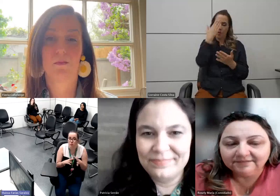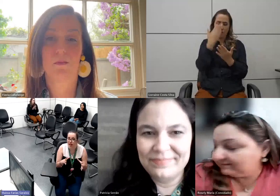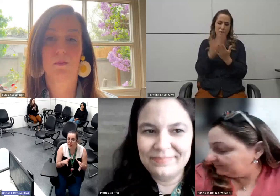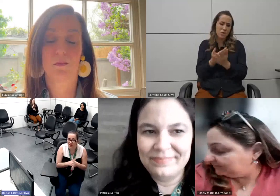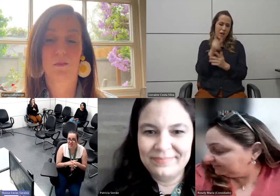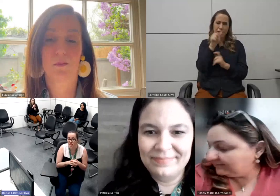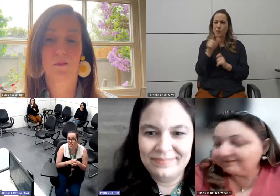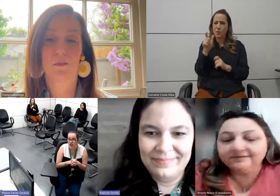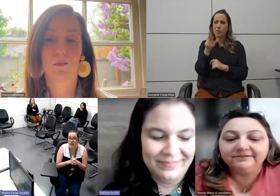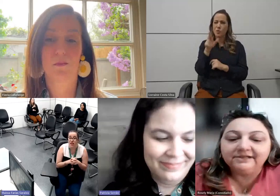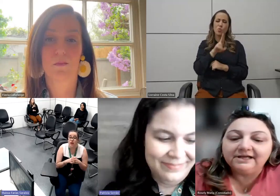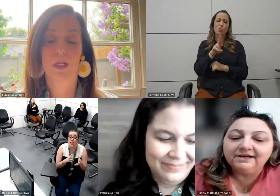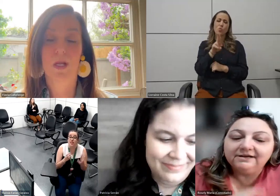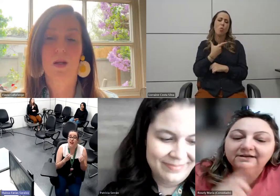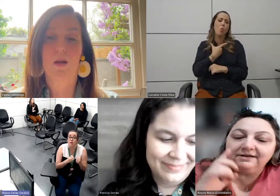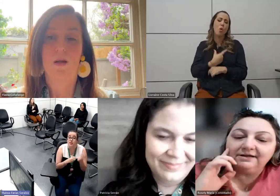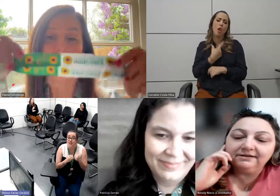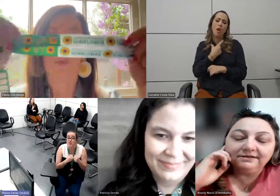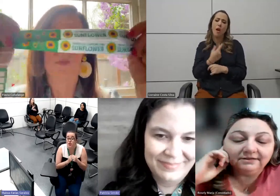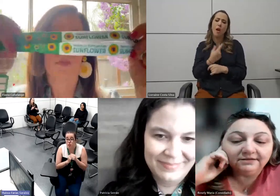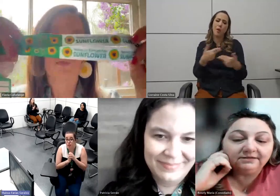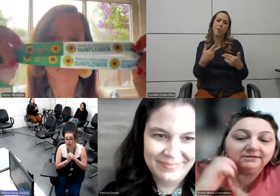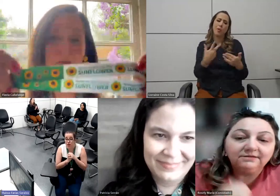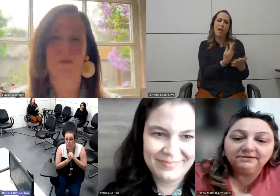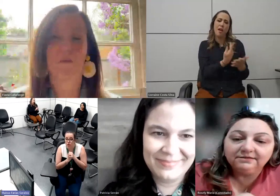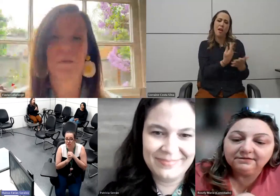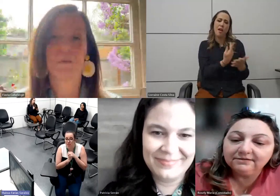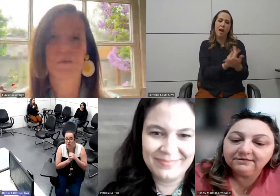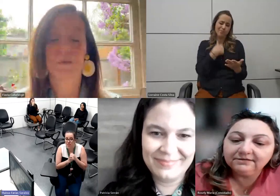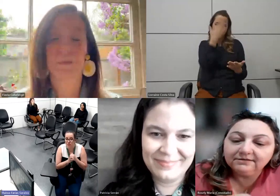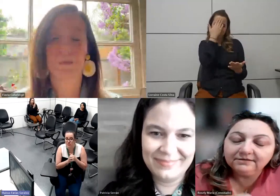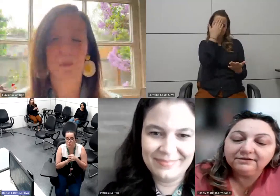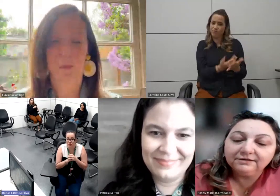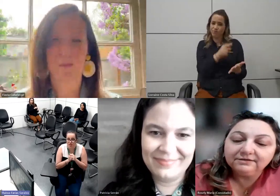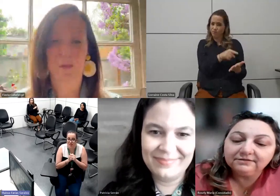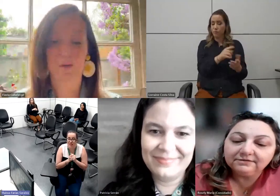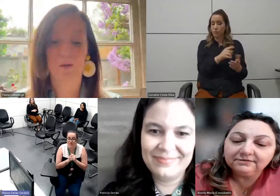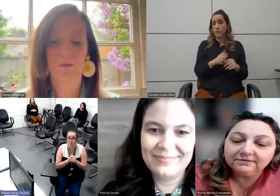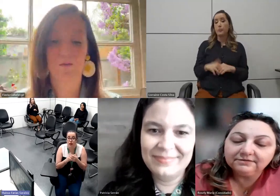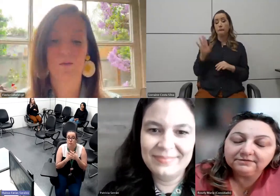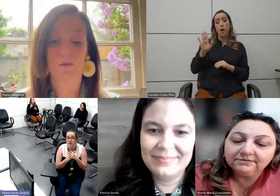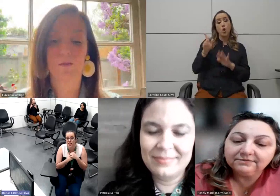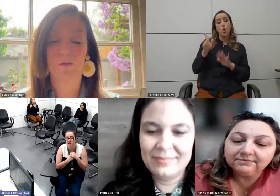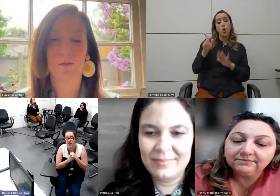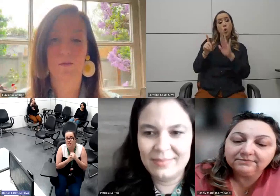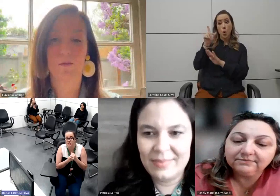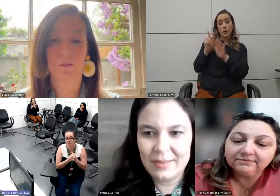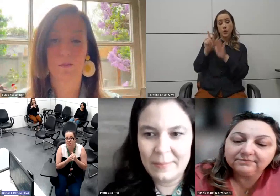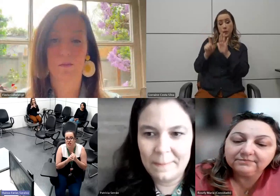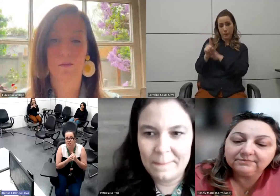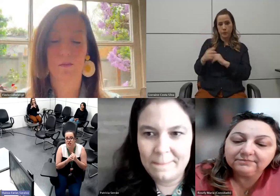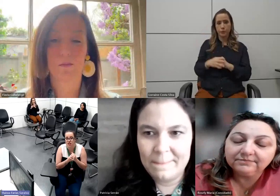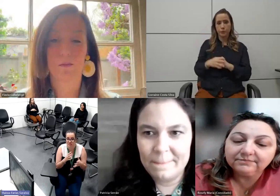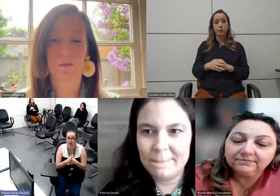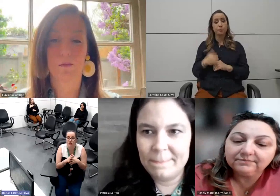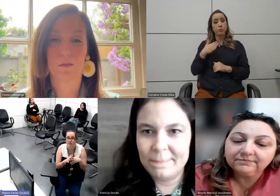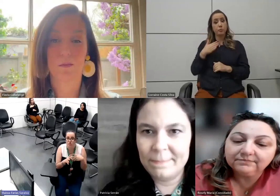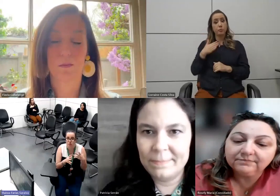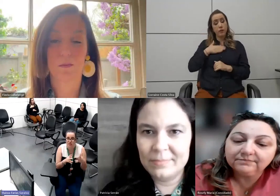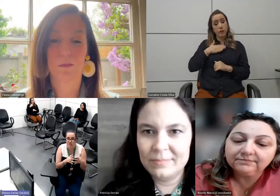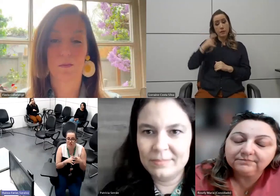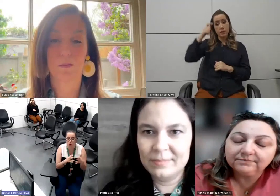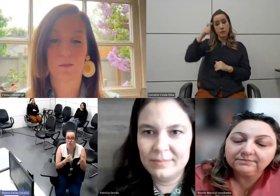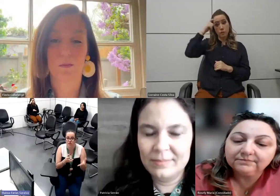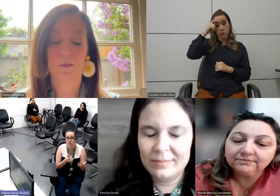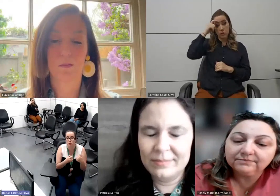ou alguma regra assim. E aí me traz outra pergunta que eu queria fazer para vocês. Para mim, essa conscientização,